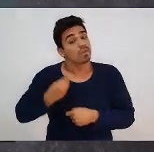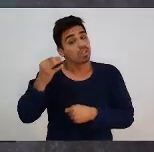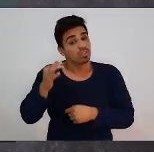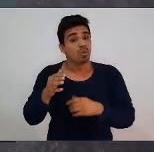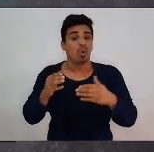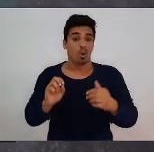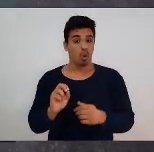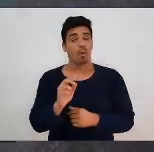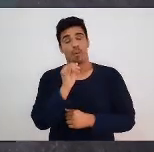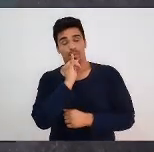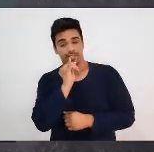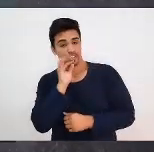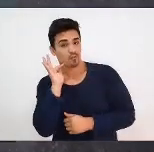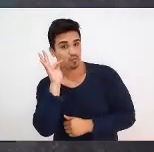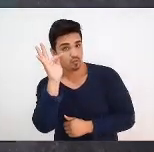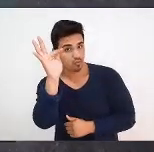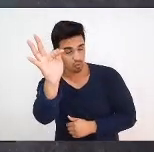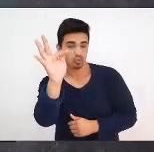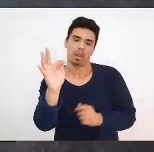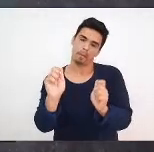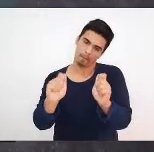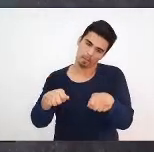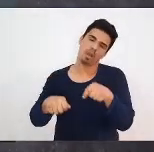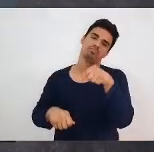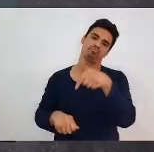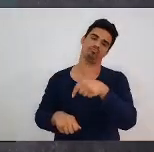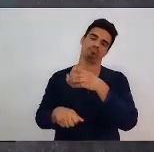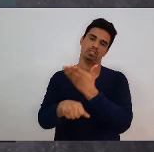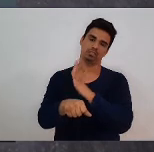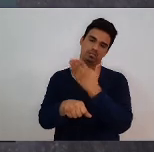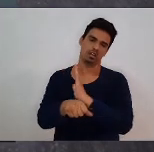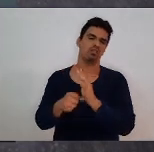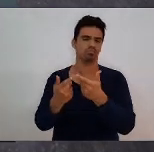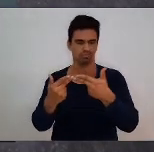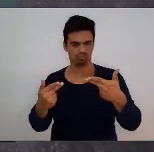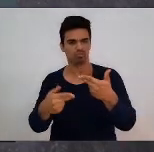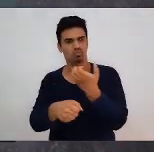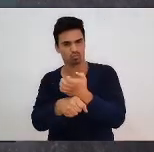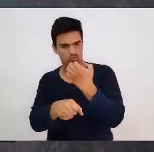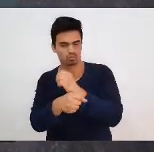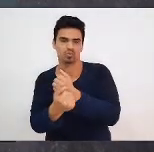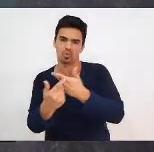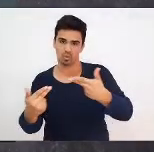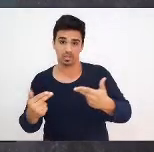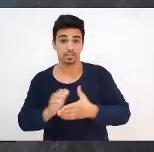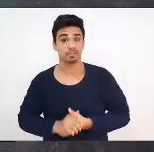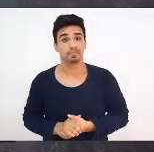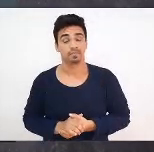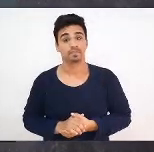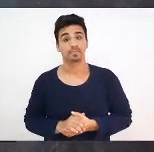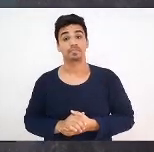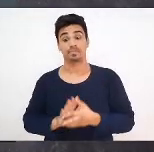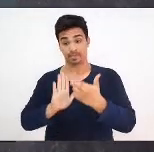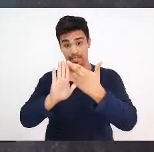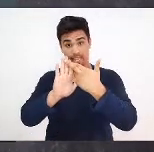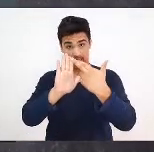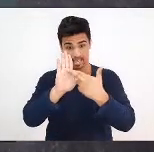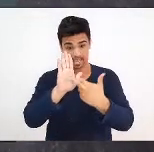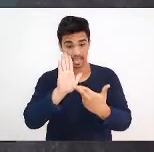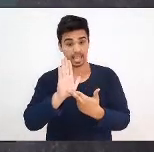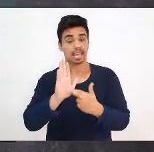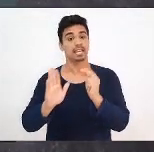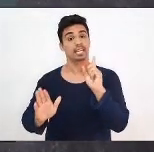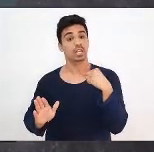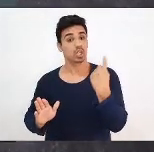Bem, além desses regramentos, nós, nosso documento